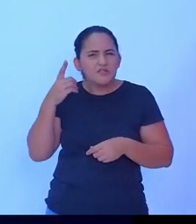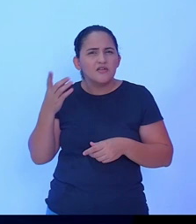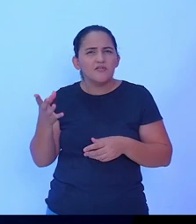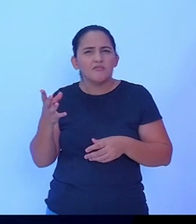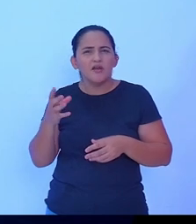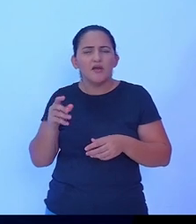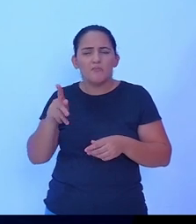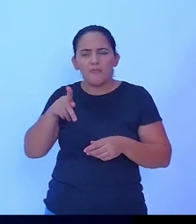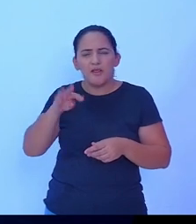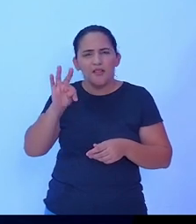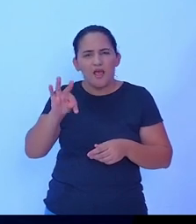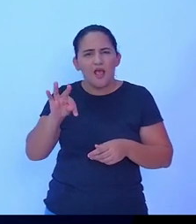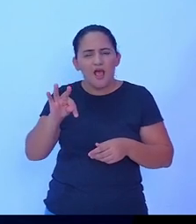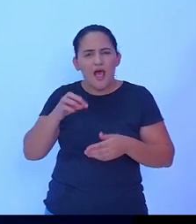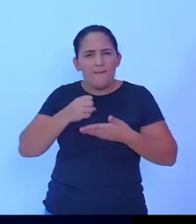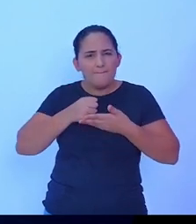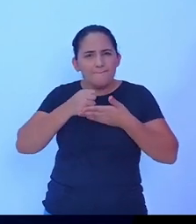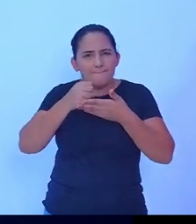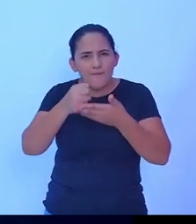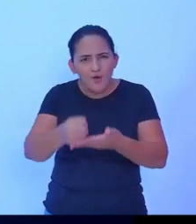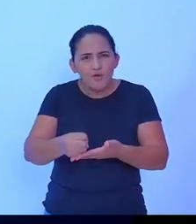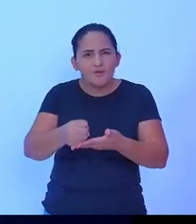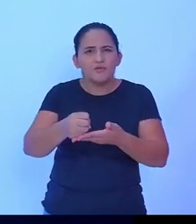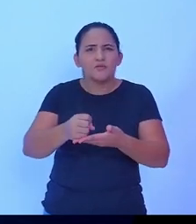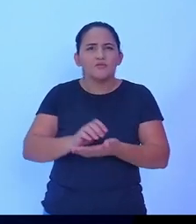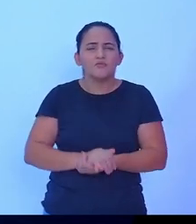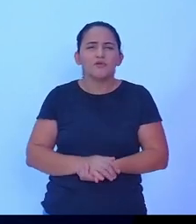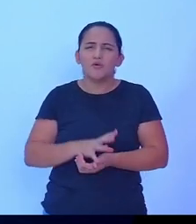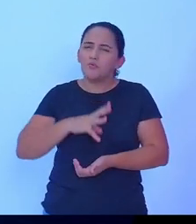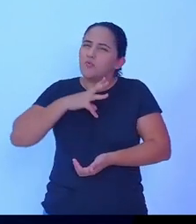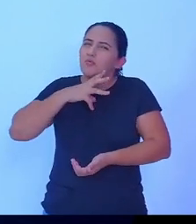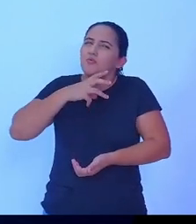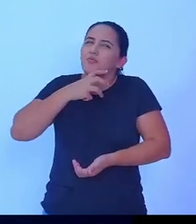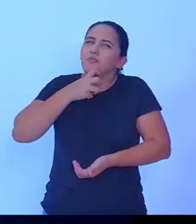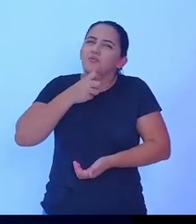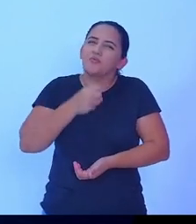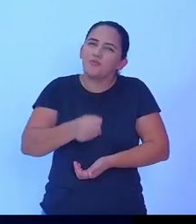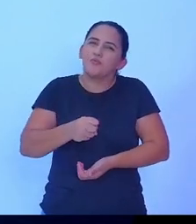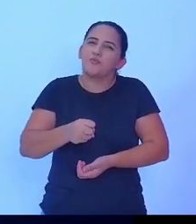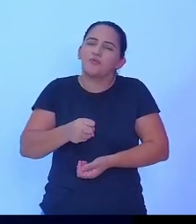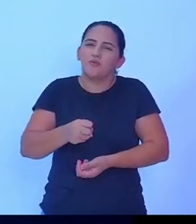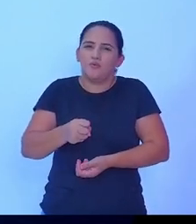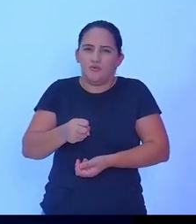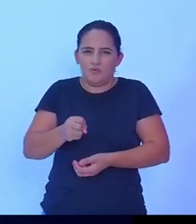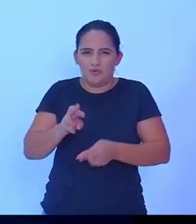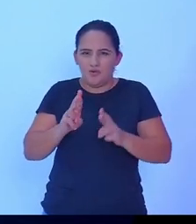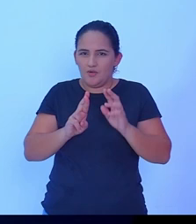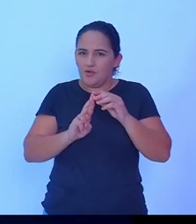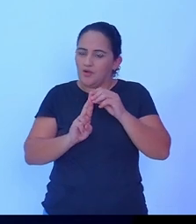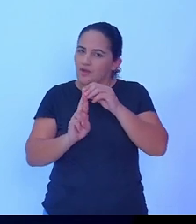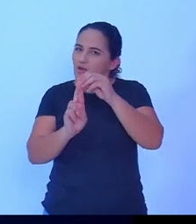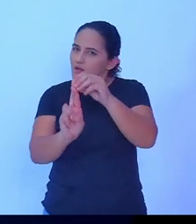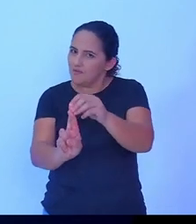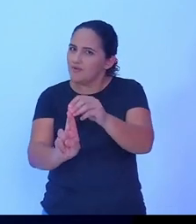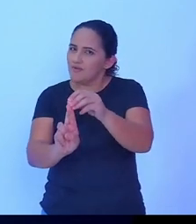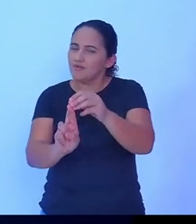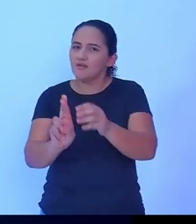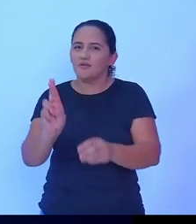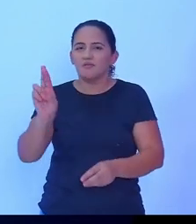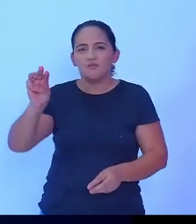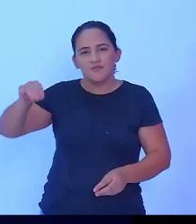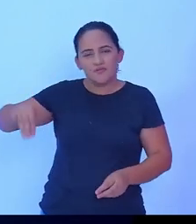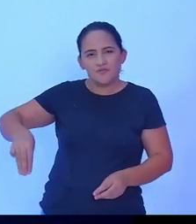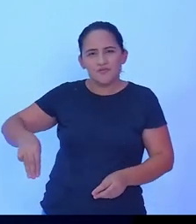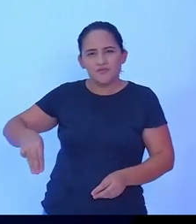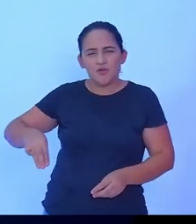aqui também, como o que o Thiago falou, é motivo de orgulho também de representar Rolim de Moura sendo também um